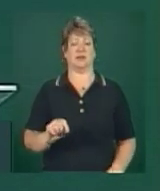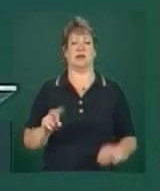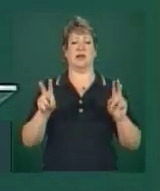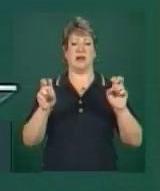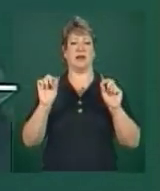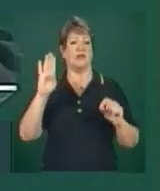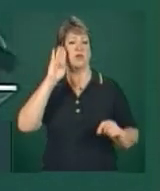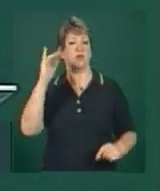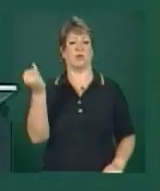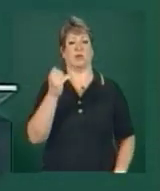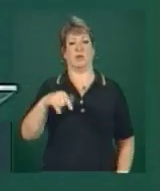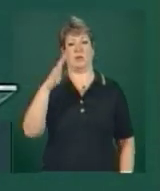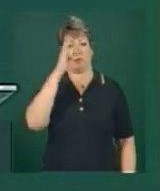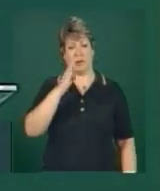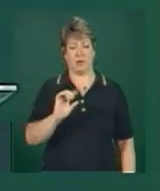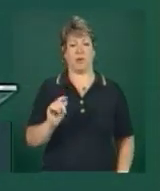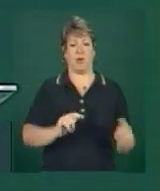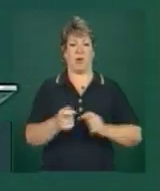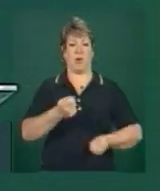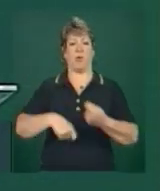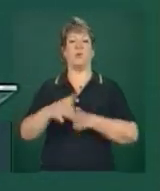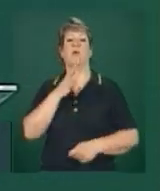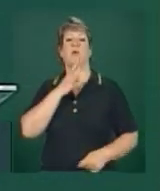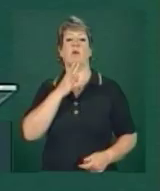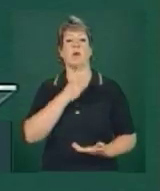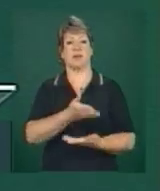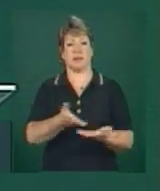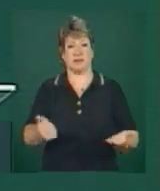para o Brasil que a economia do conhecimento.